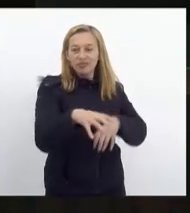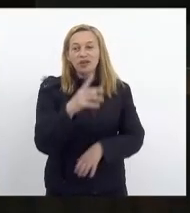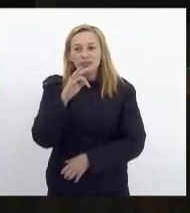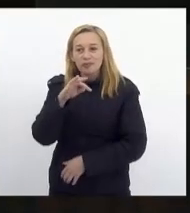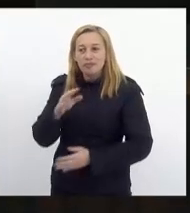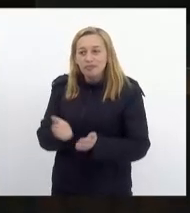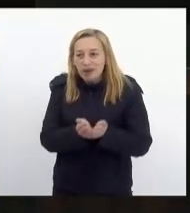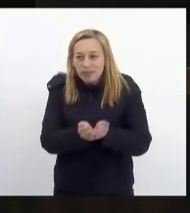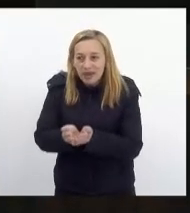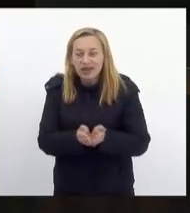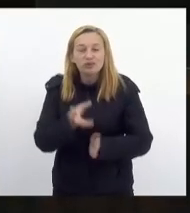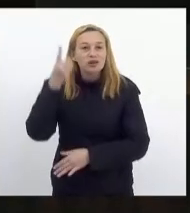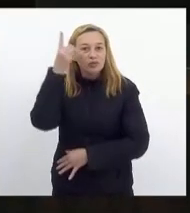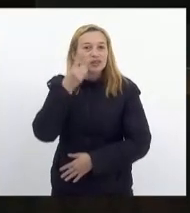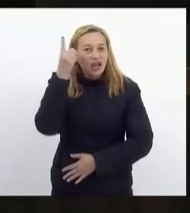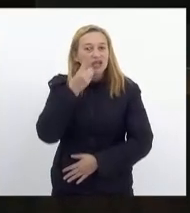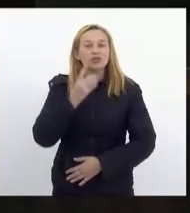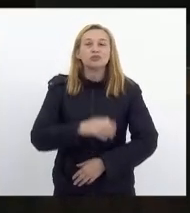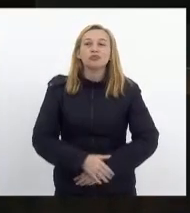tarde, Bebeto, boa tarde,